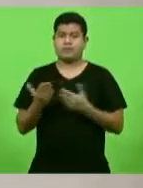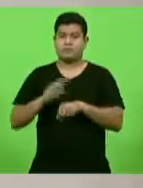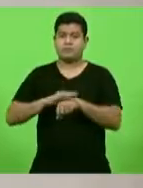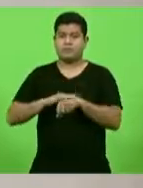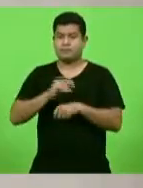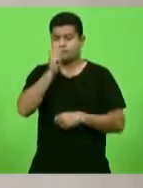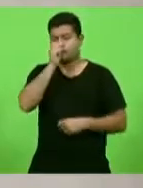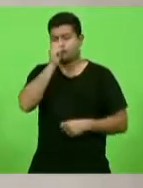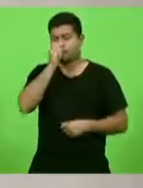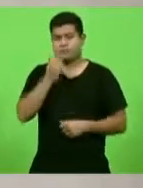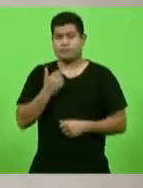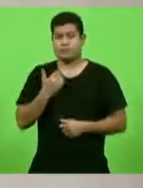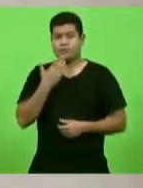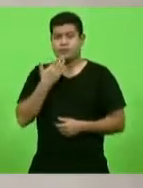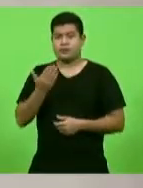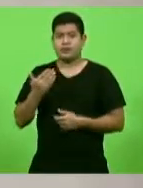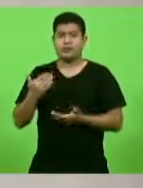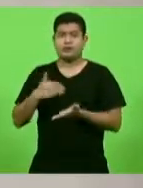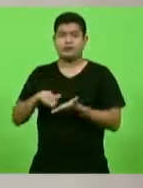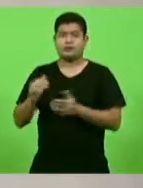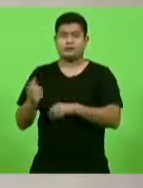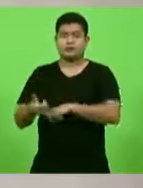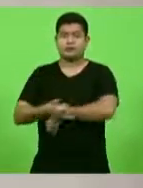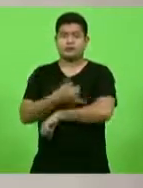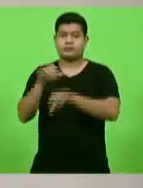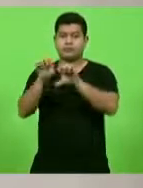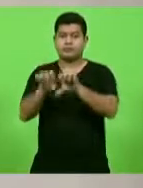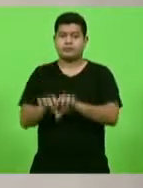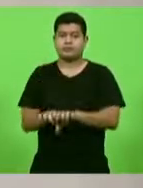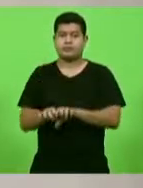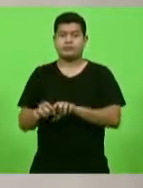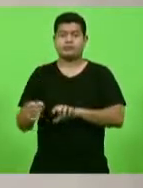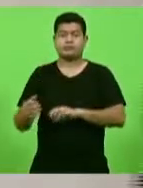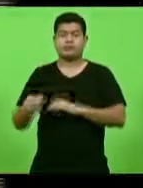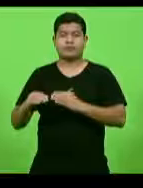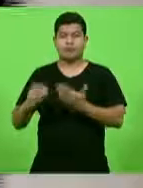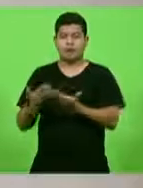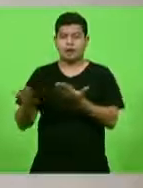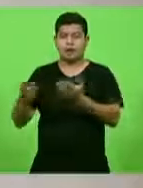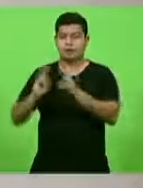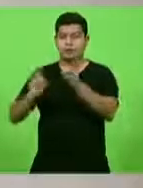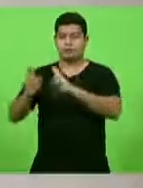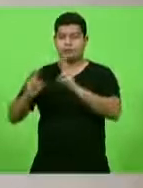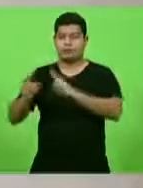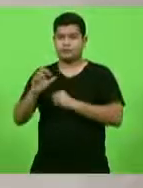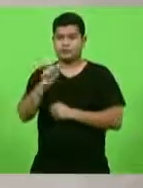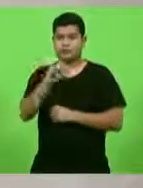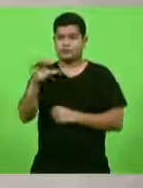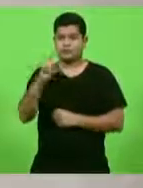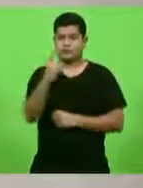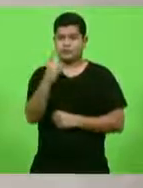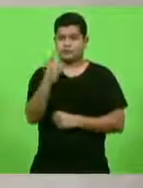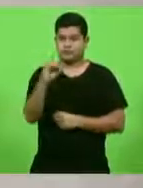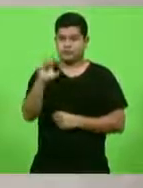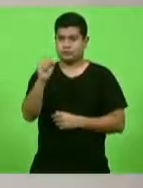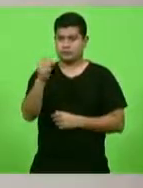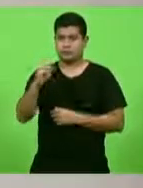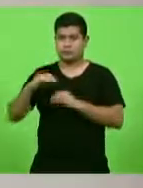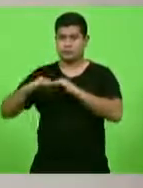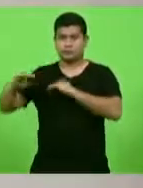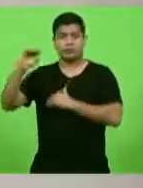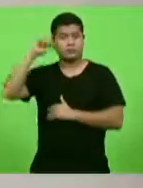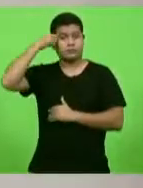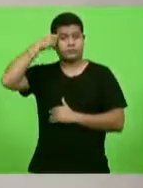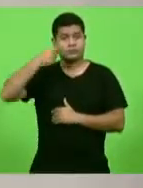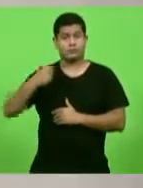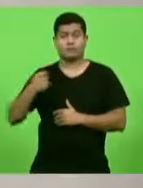solicitando ao secretário da Infraestrutura informações acerca da pavimentação da rodovia SC 108 entre os municípios de